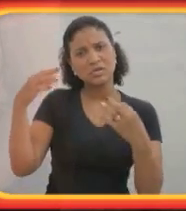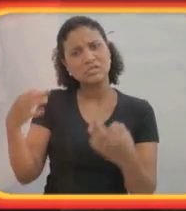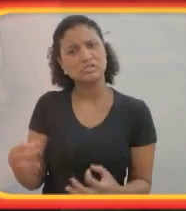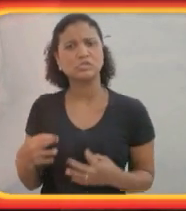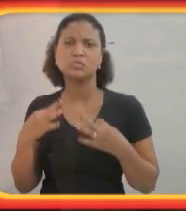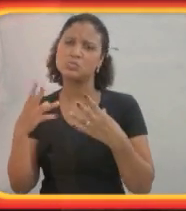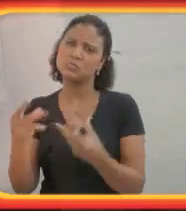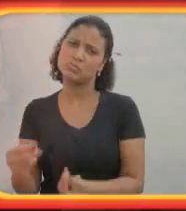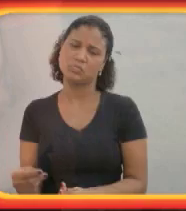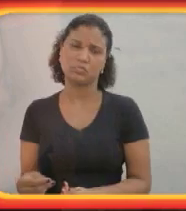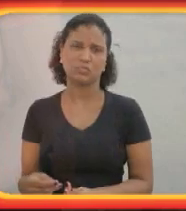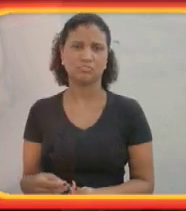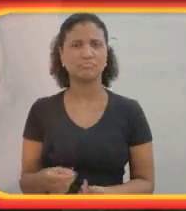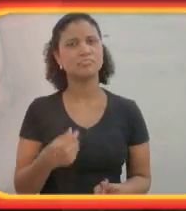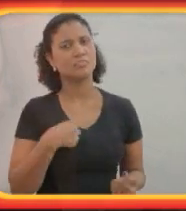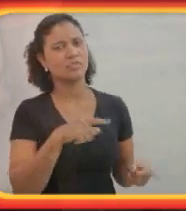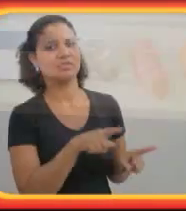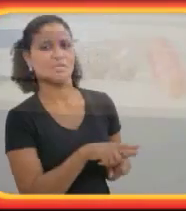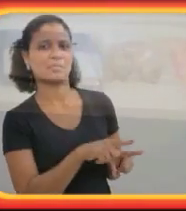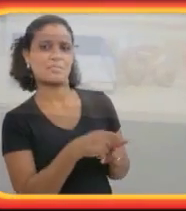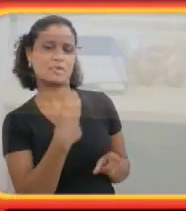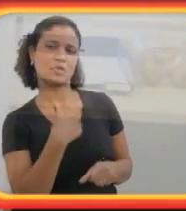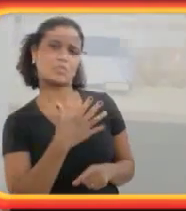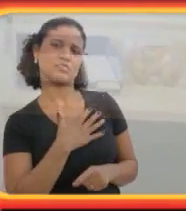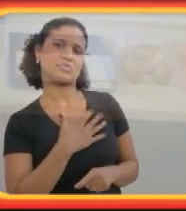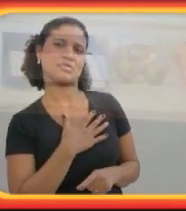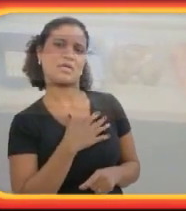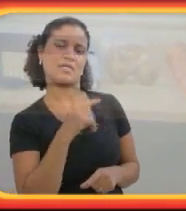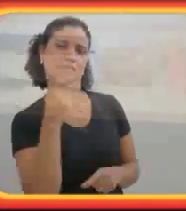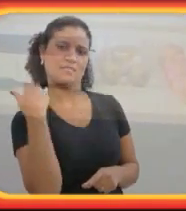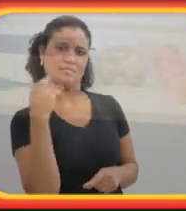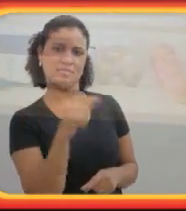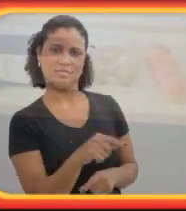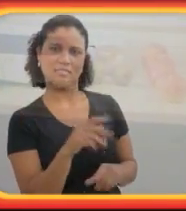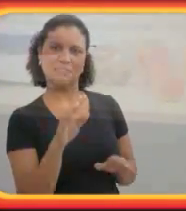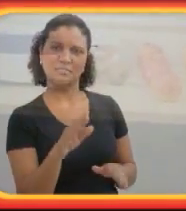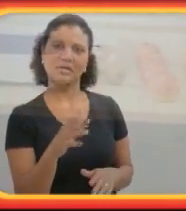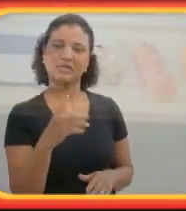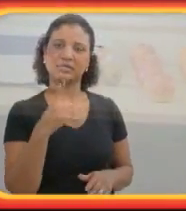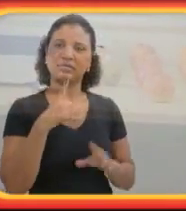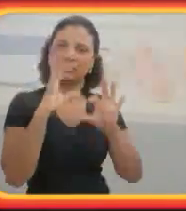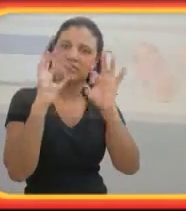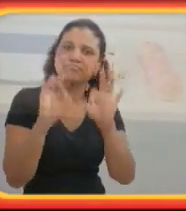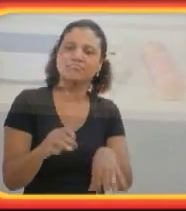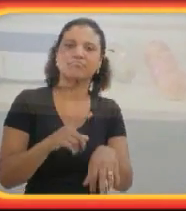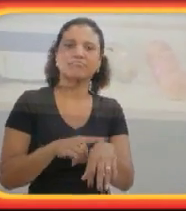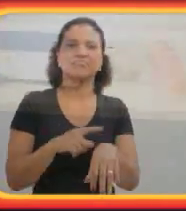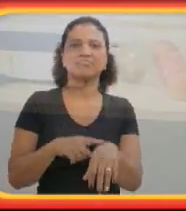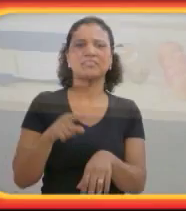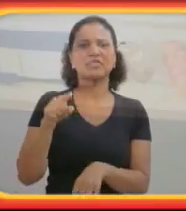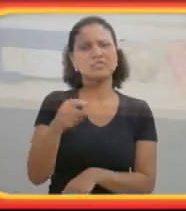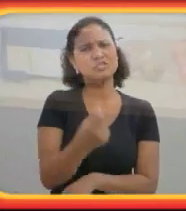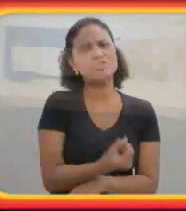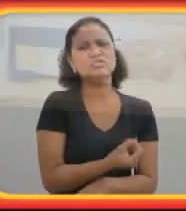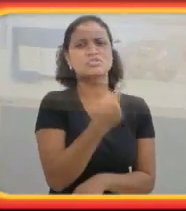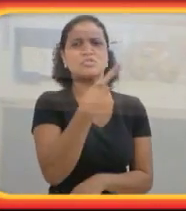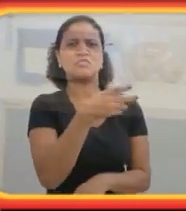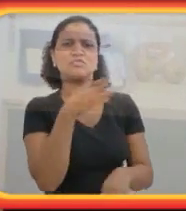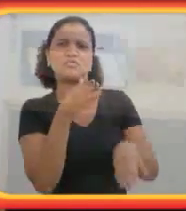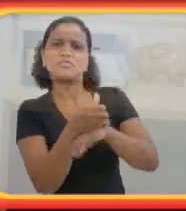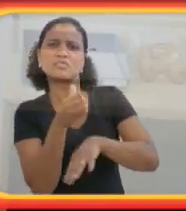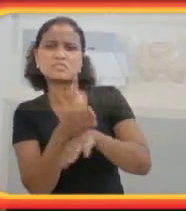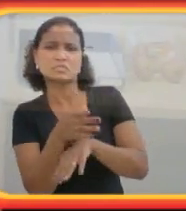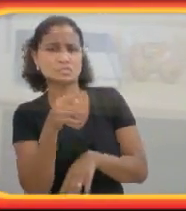Eu também gostava disso nela. Mas, de uma certa maneira, você é estranho e, frequentemente, você não